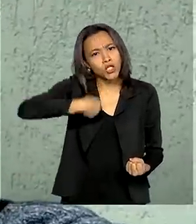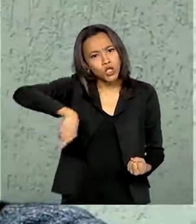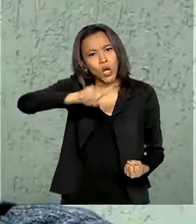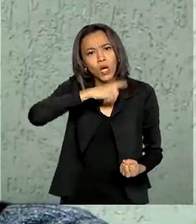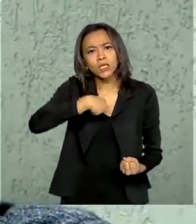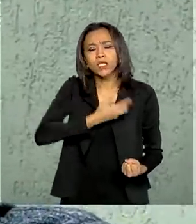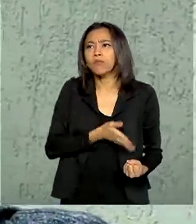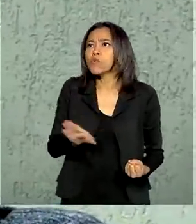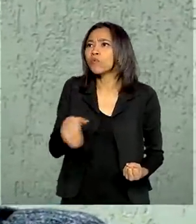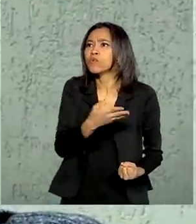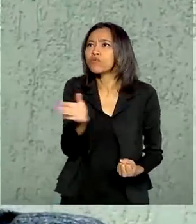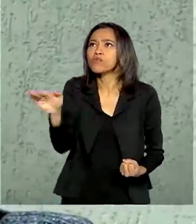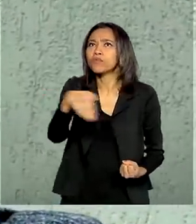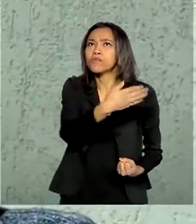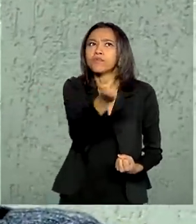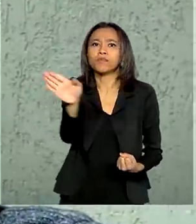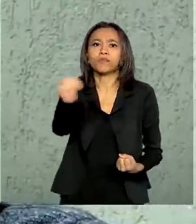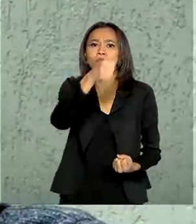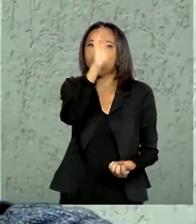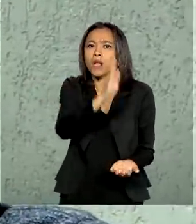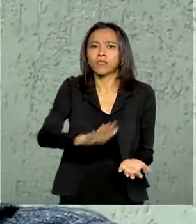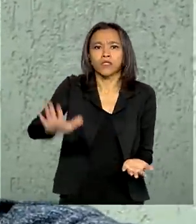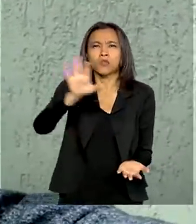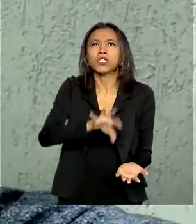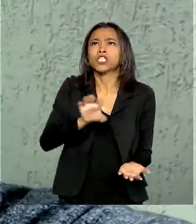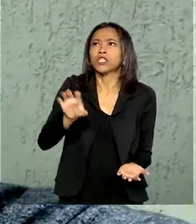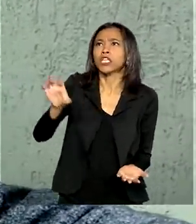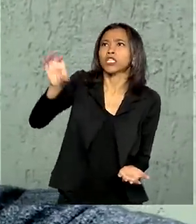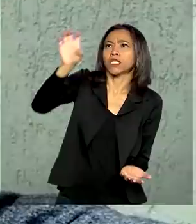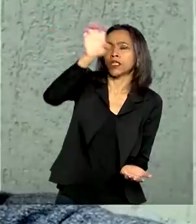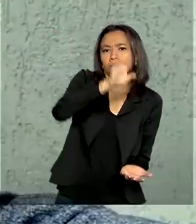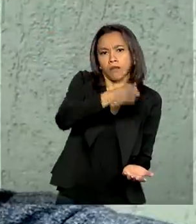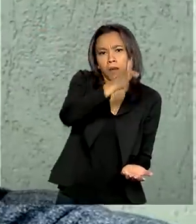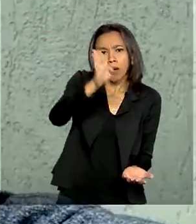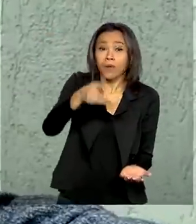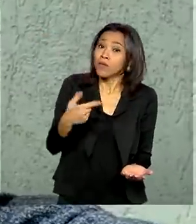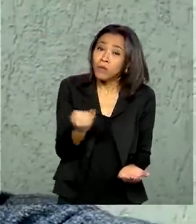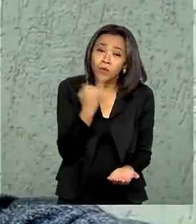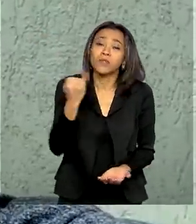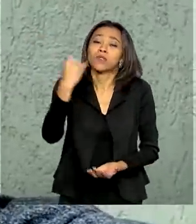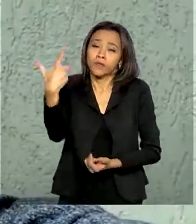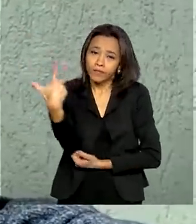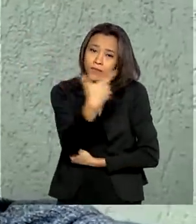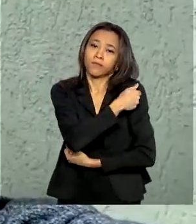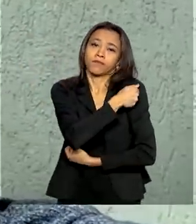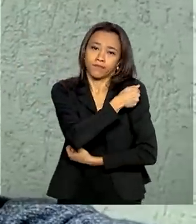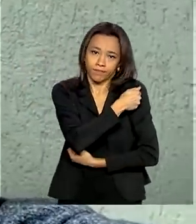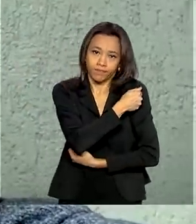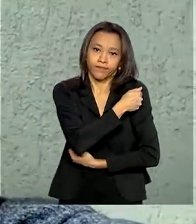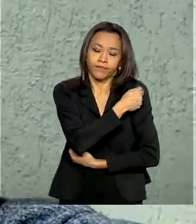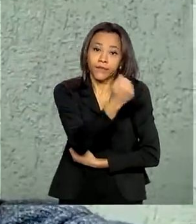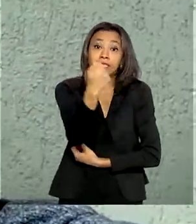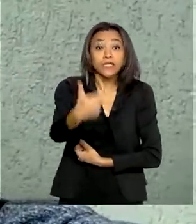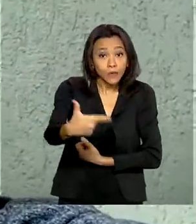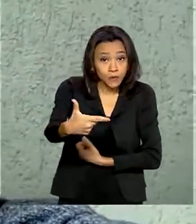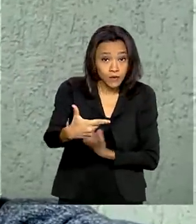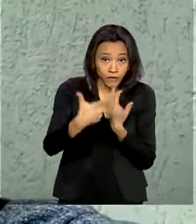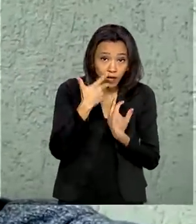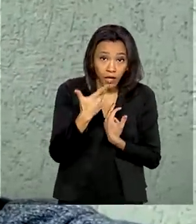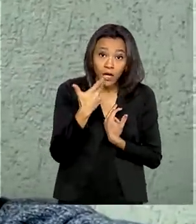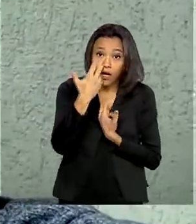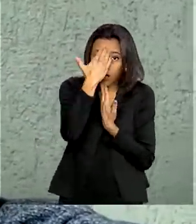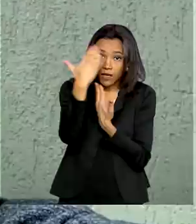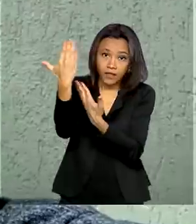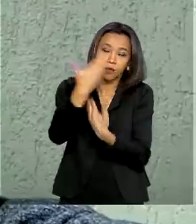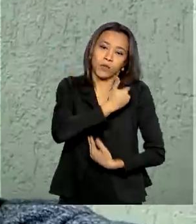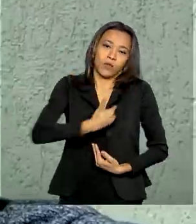que rodamos aí no país inteiro aí, de estado em estado. Mas a vacina é muito importante. Em segundo lugar, agradecer ao